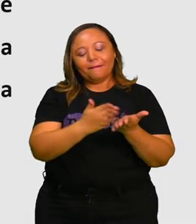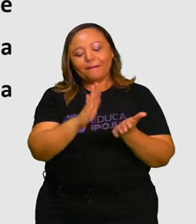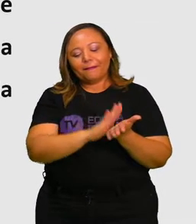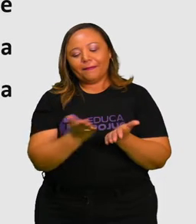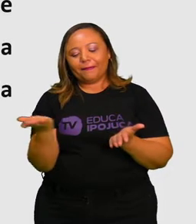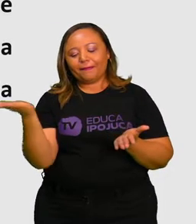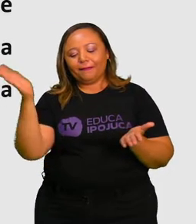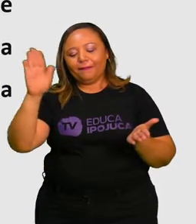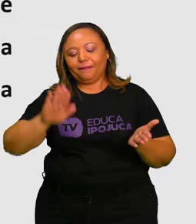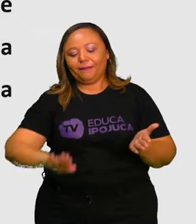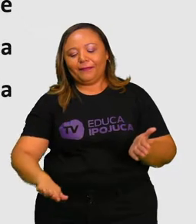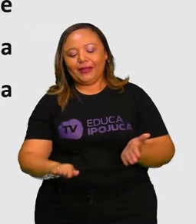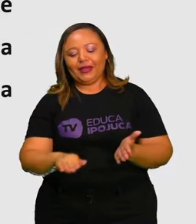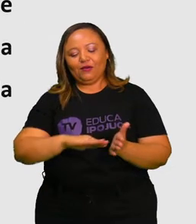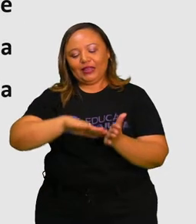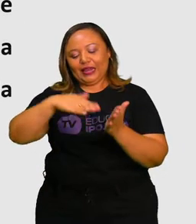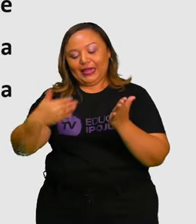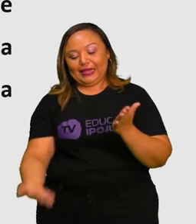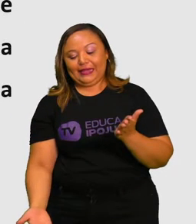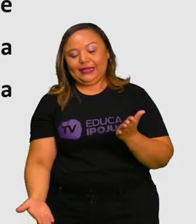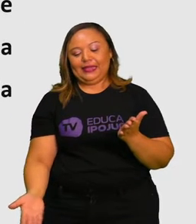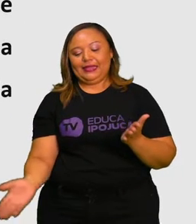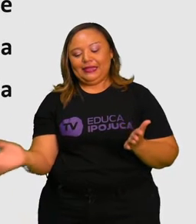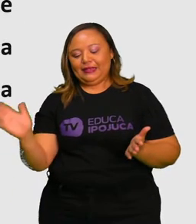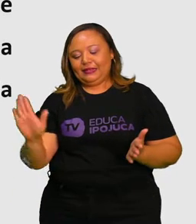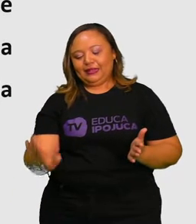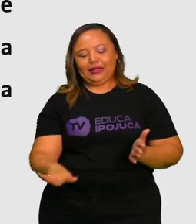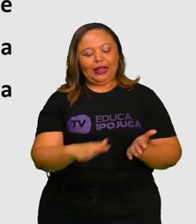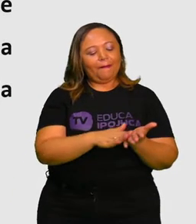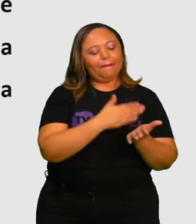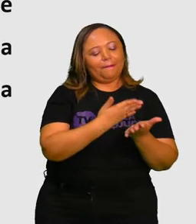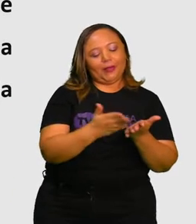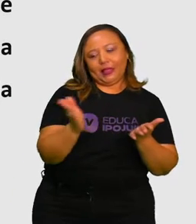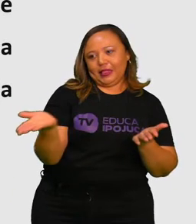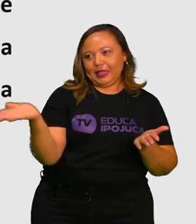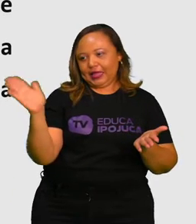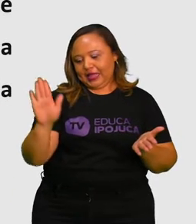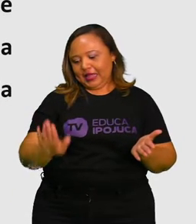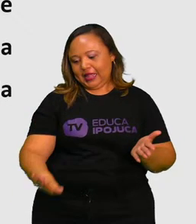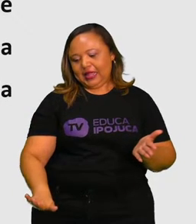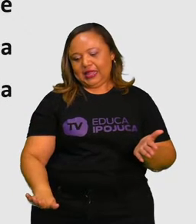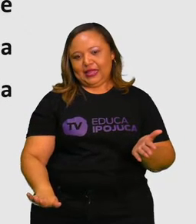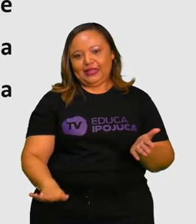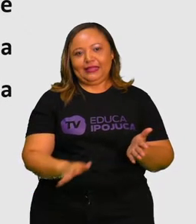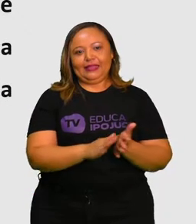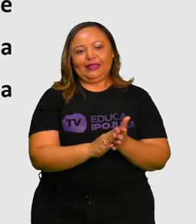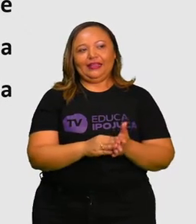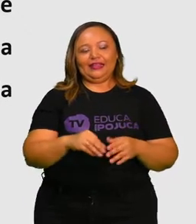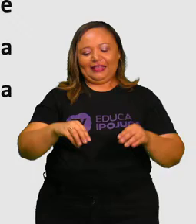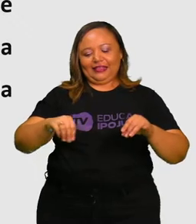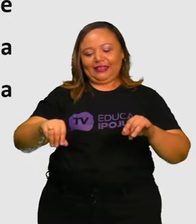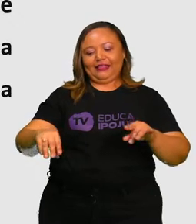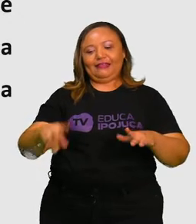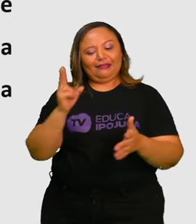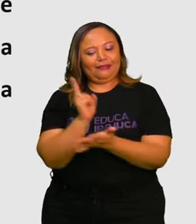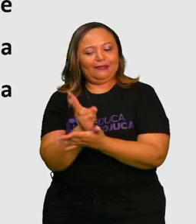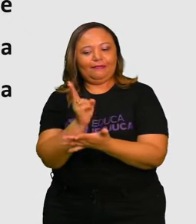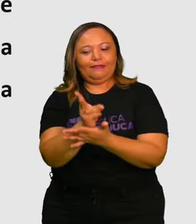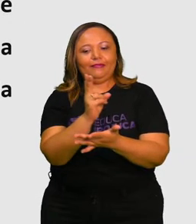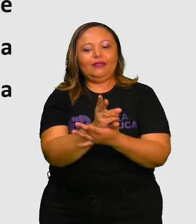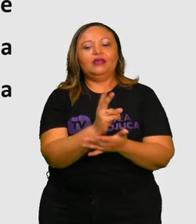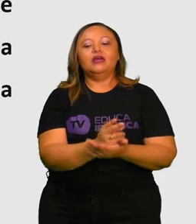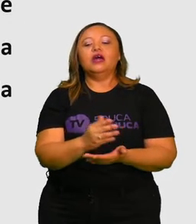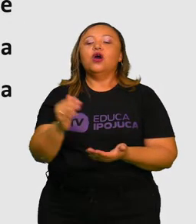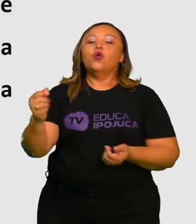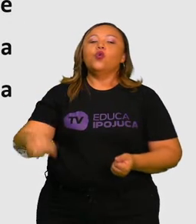Mas, segundo o físico Robert Matheus, da Universidade de Aston, em Birgman, na